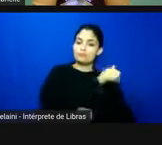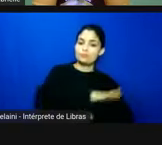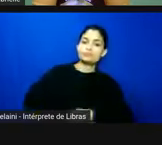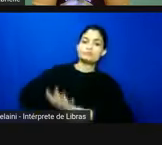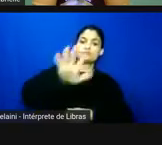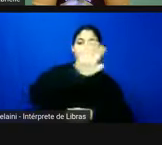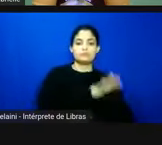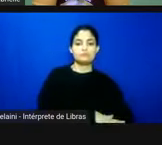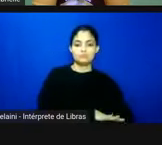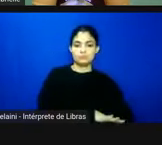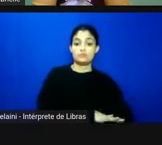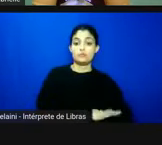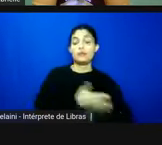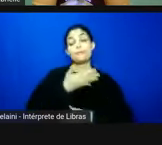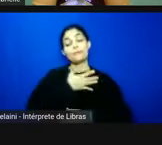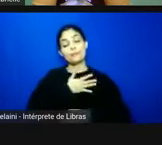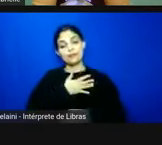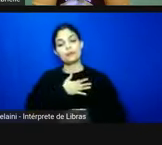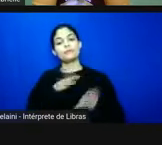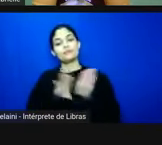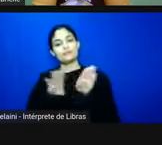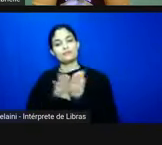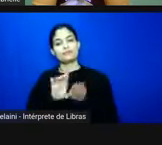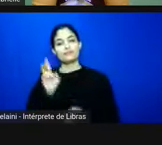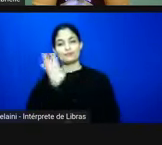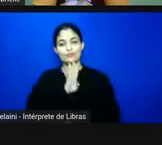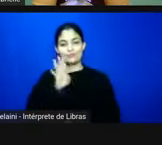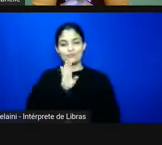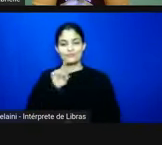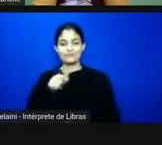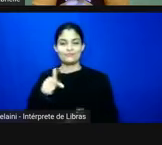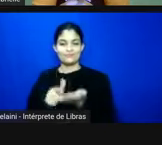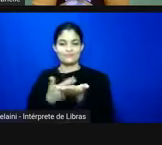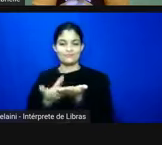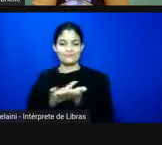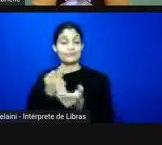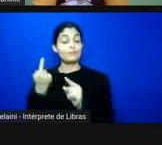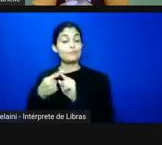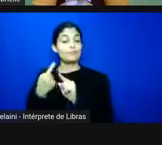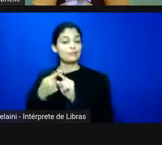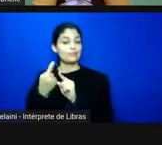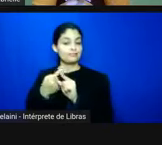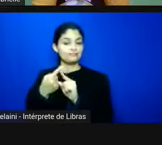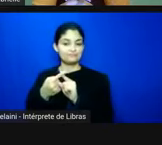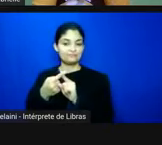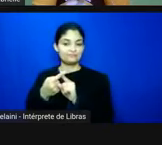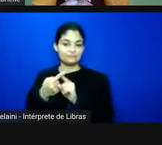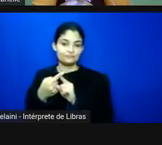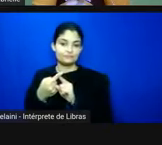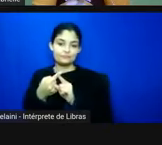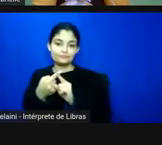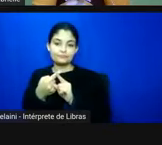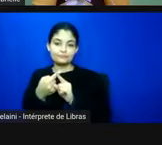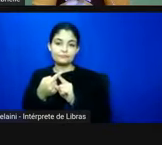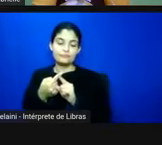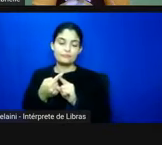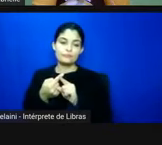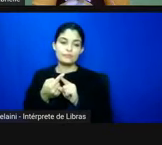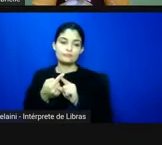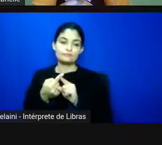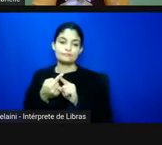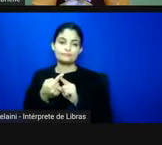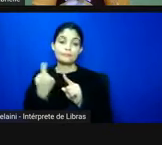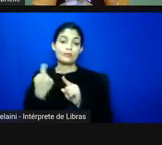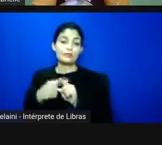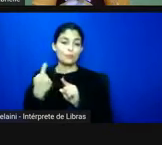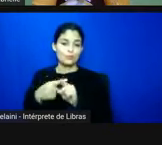e aí para mim é muito é muito bacana esse livro porque ele quando ele constrange é